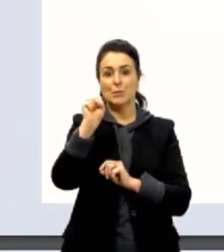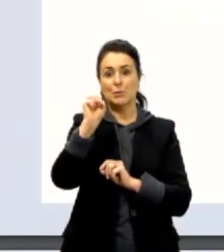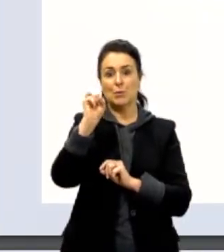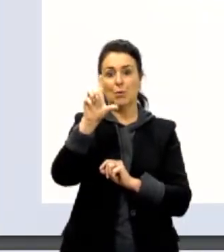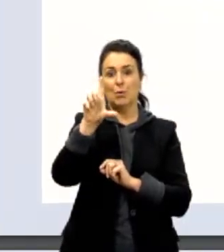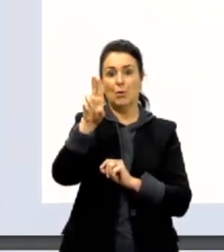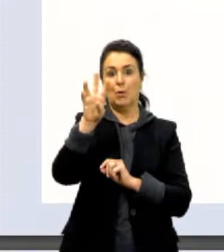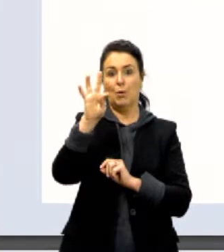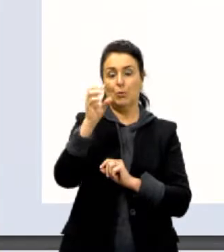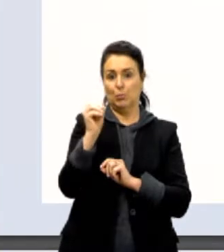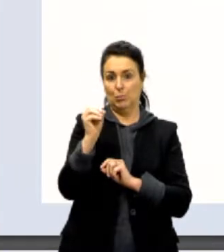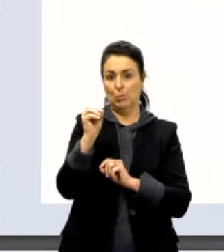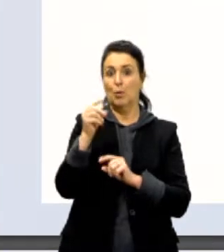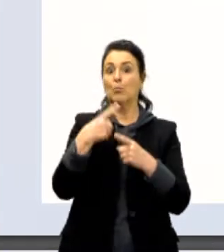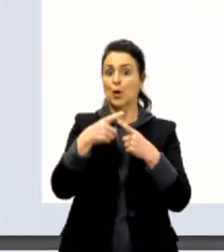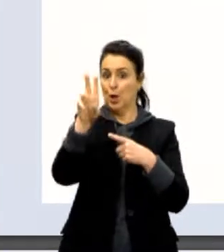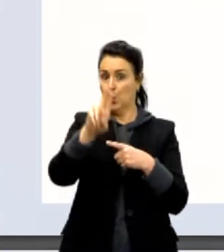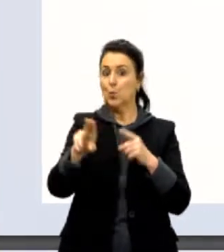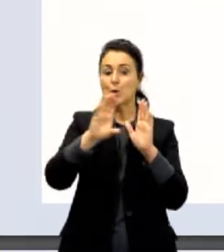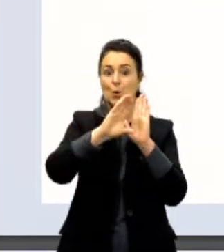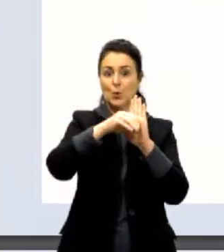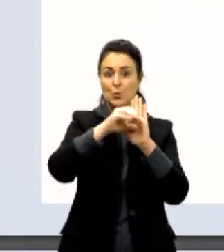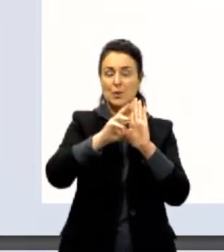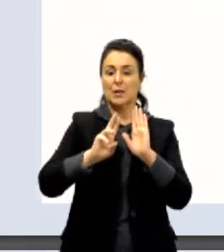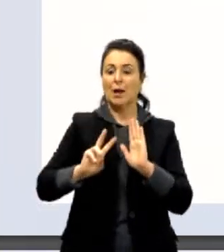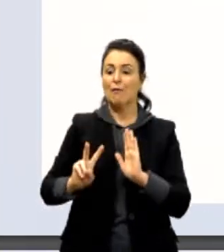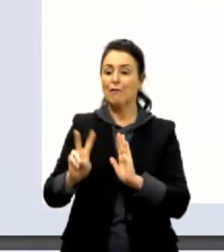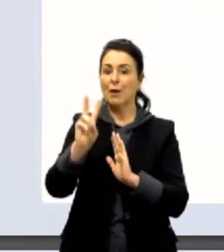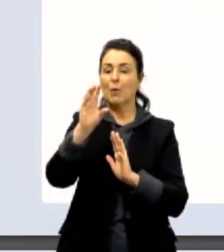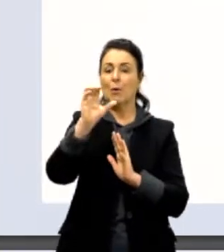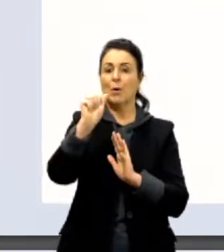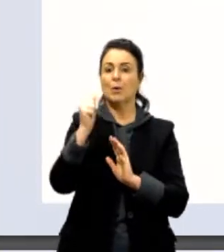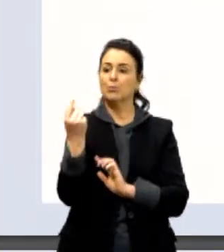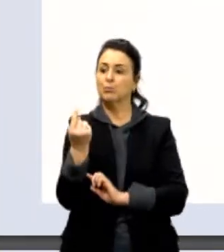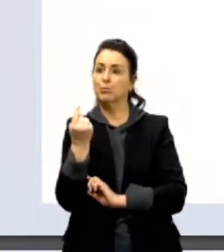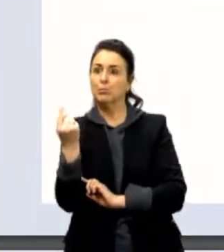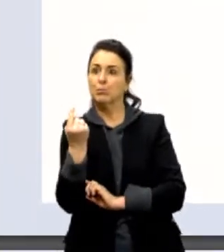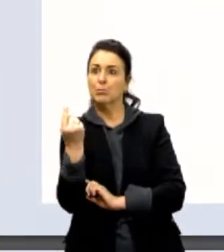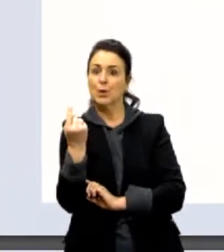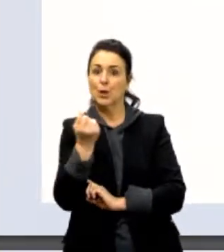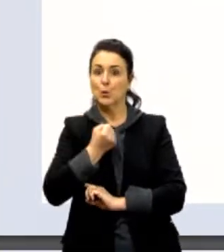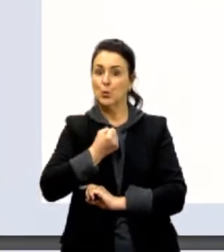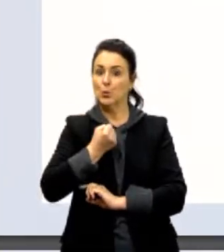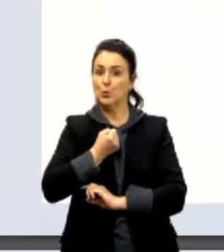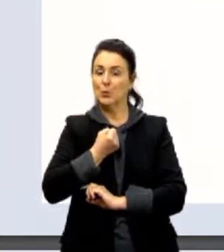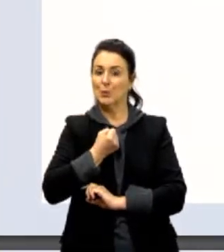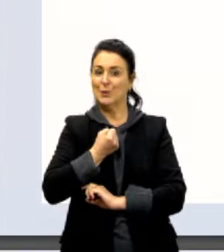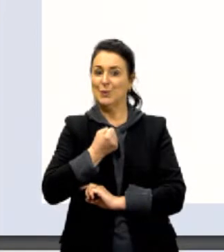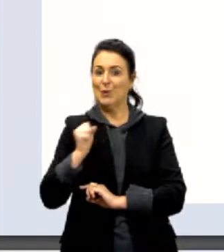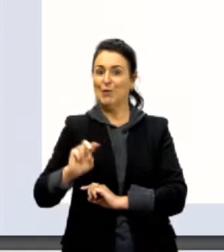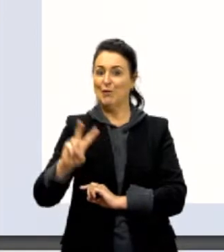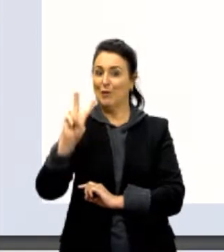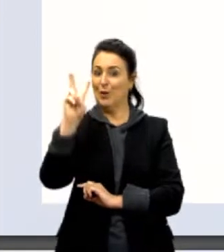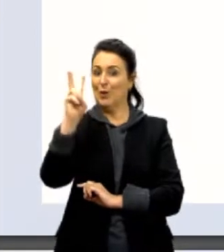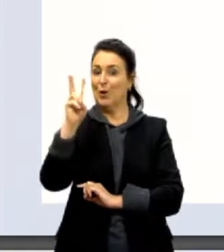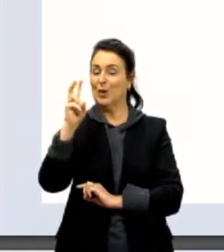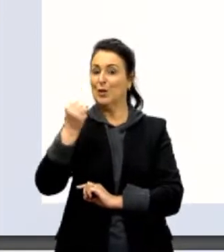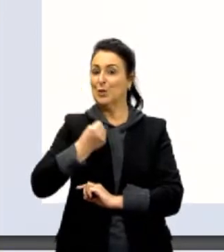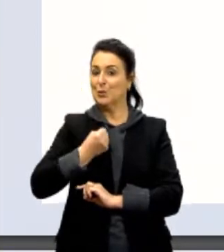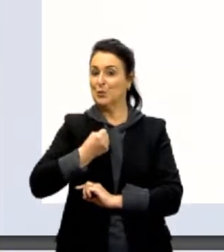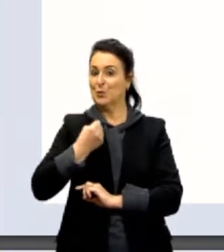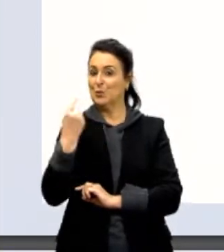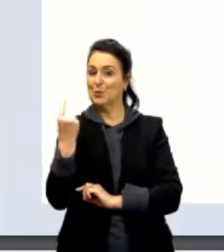científica a gente usa esse conceito. O que é o valor absoluto de um número? O valor absoluto de um número, a gente representa